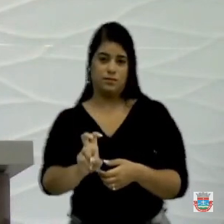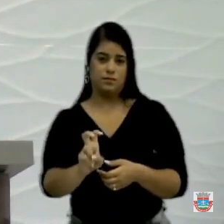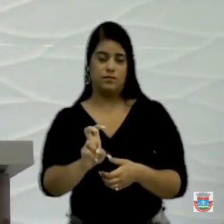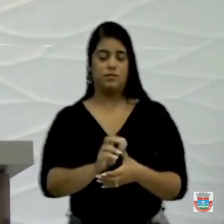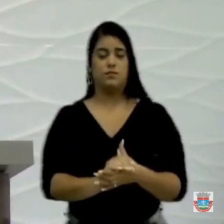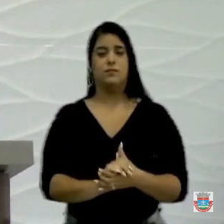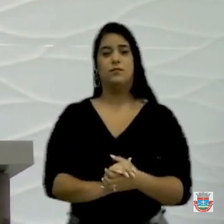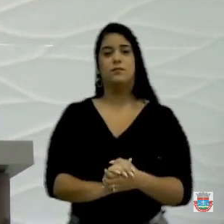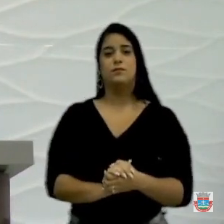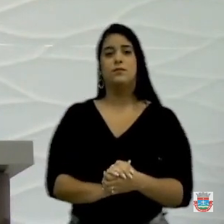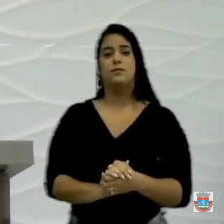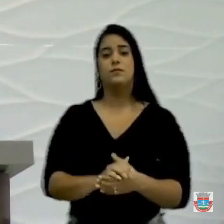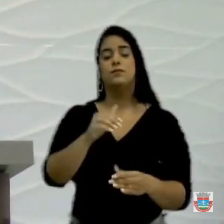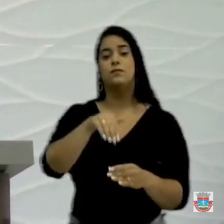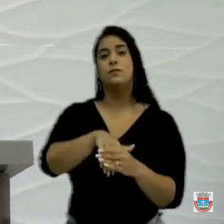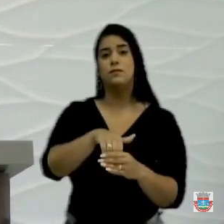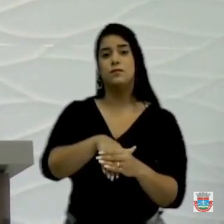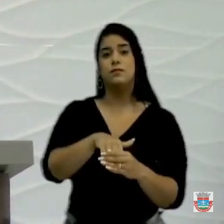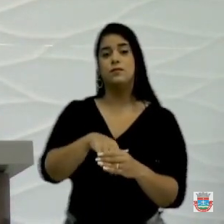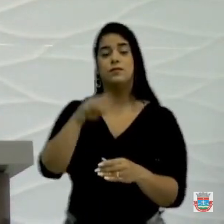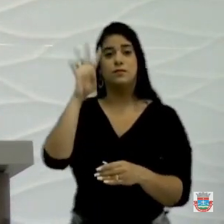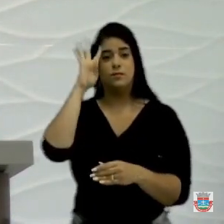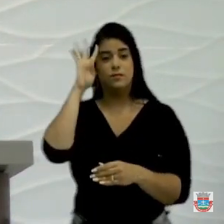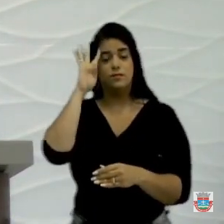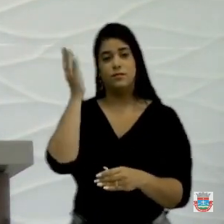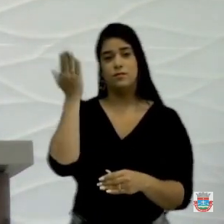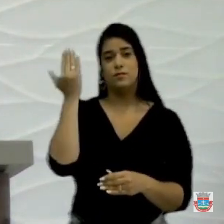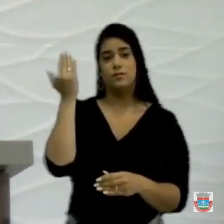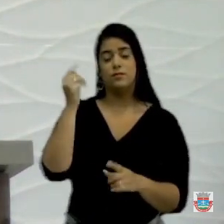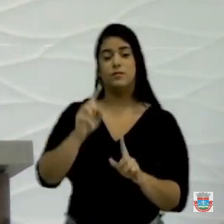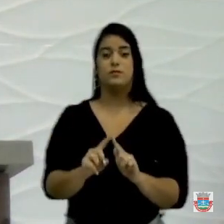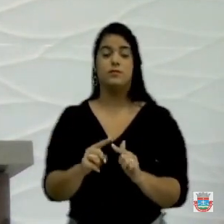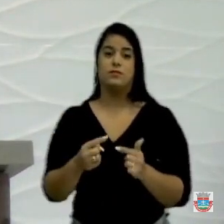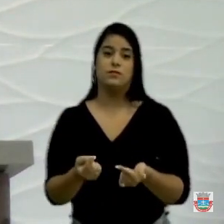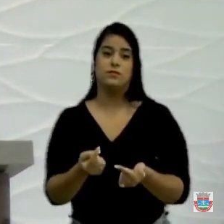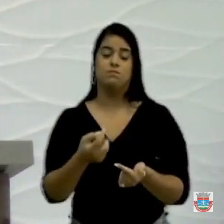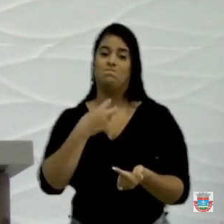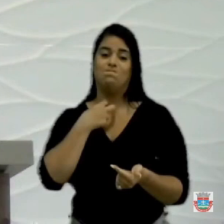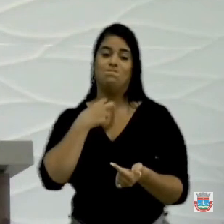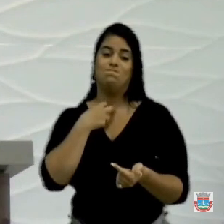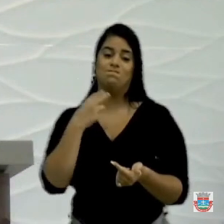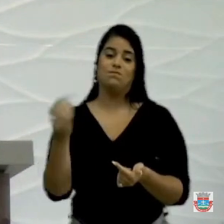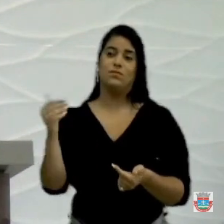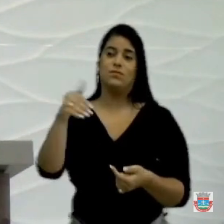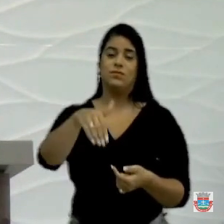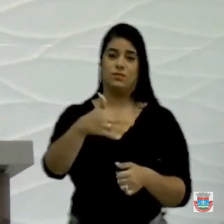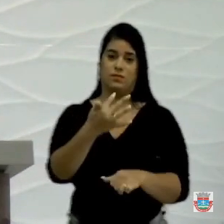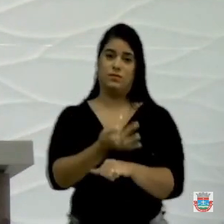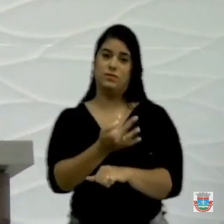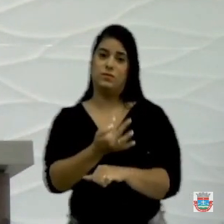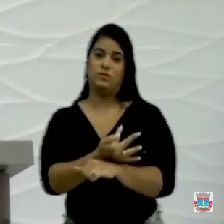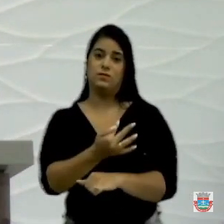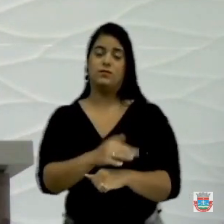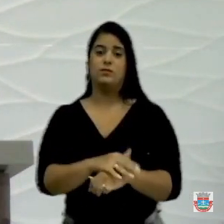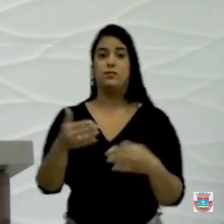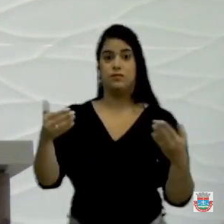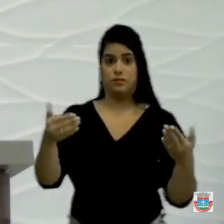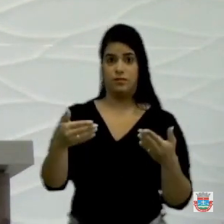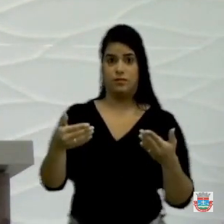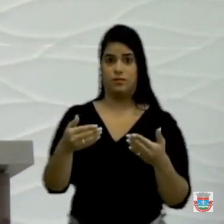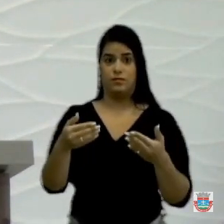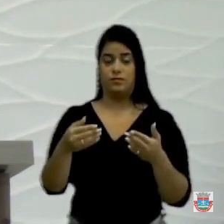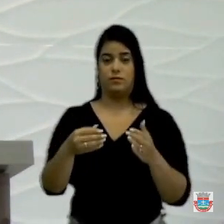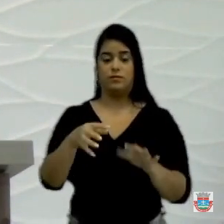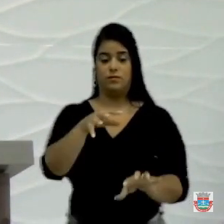casa. Era para ser votado quarta-feira passada, mas eu não pude estar aqui na reunião e foi colocado hoje nessa casa.